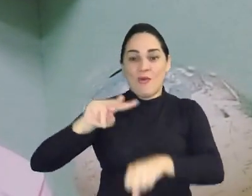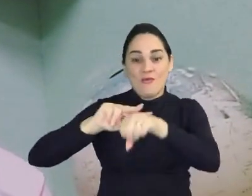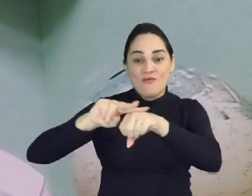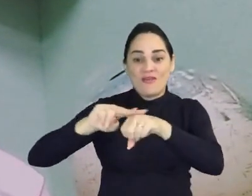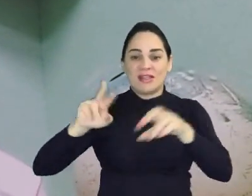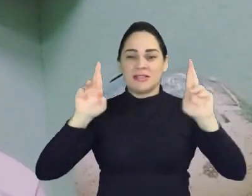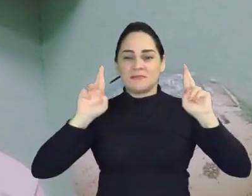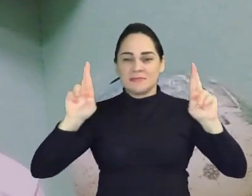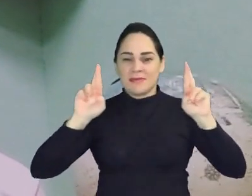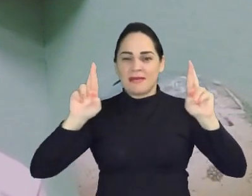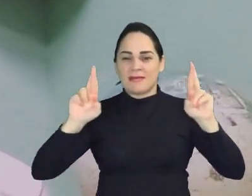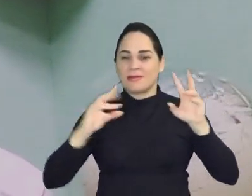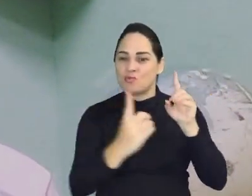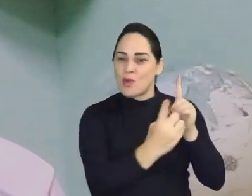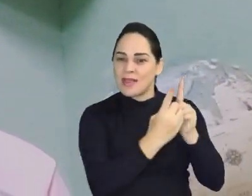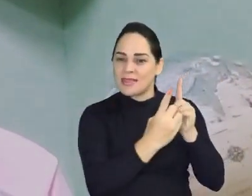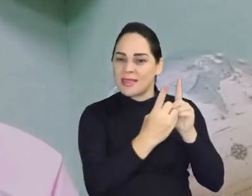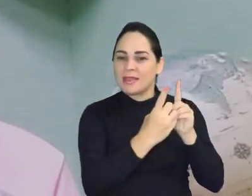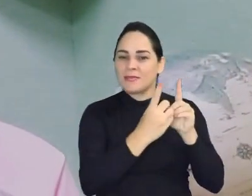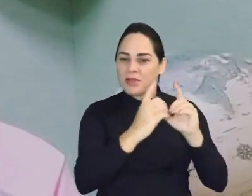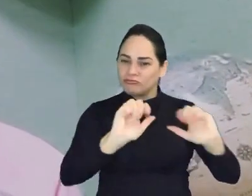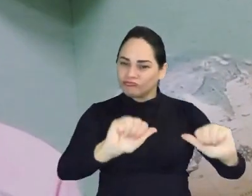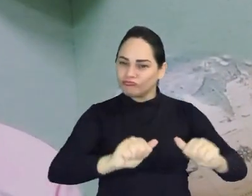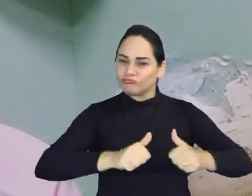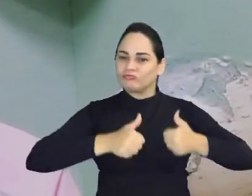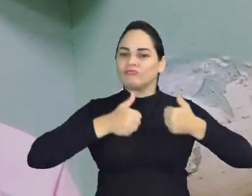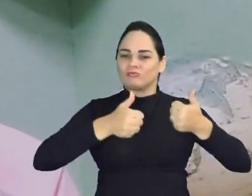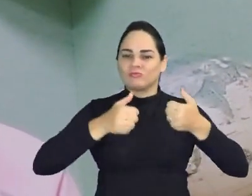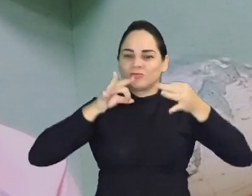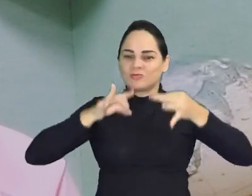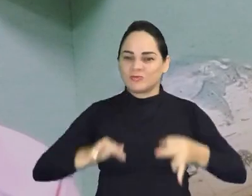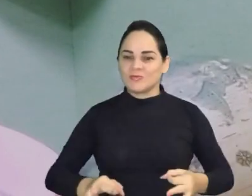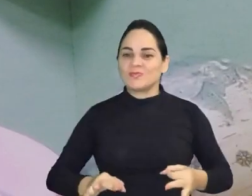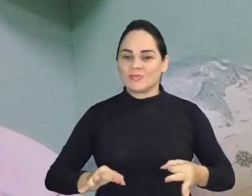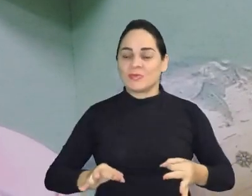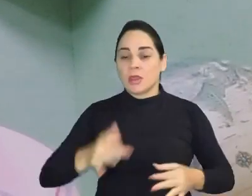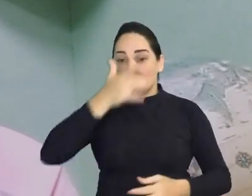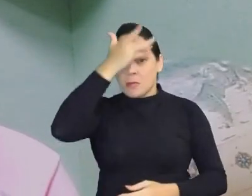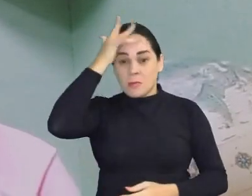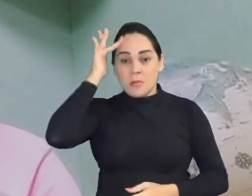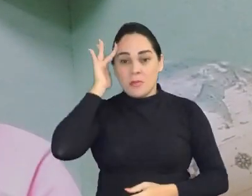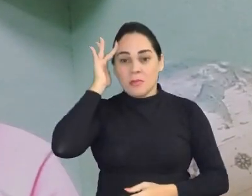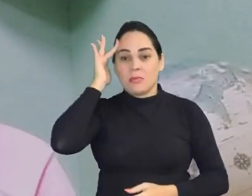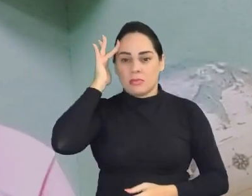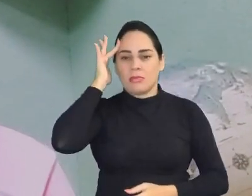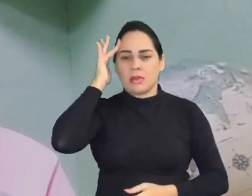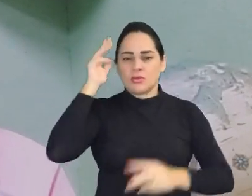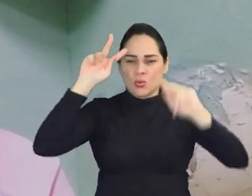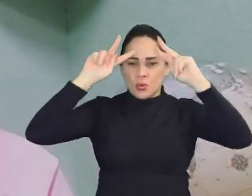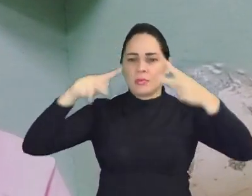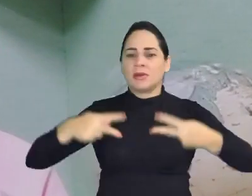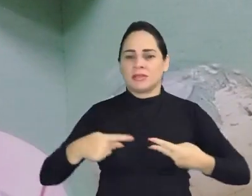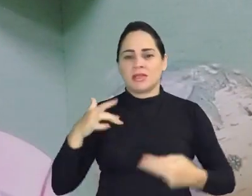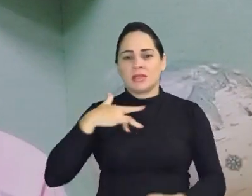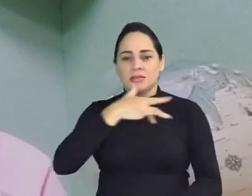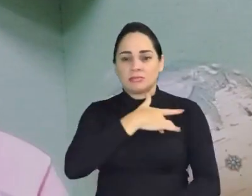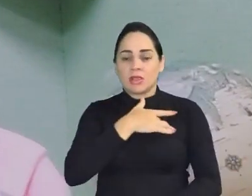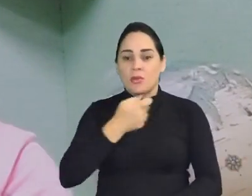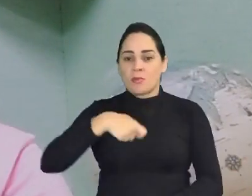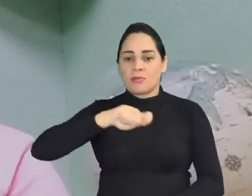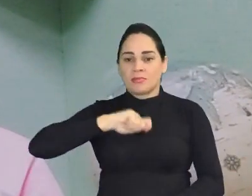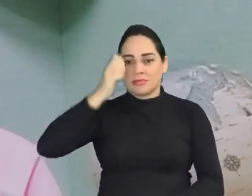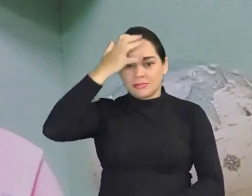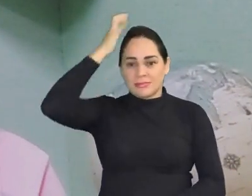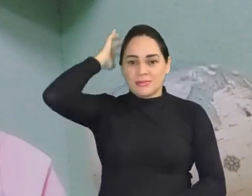de termos pelo menos um tratamento e um acompanhamento de pessoas dignas, pessoas humanizadas da saúde.